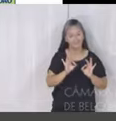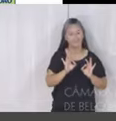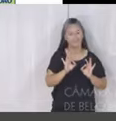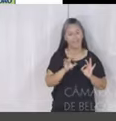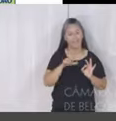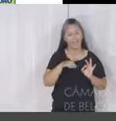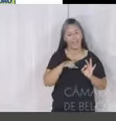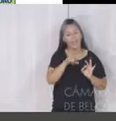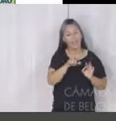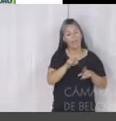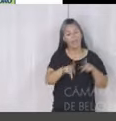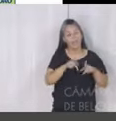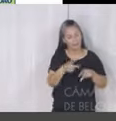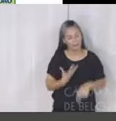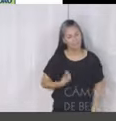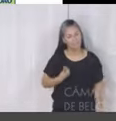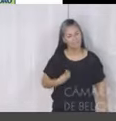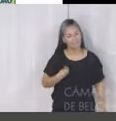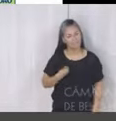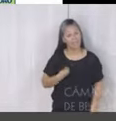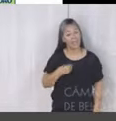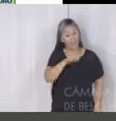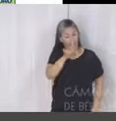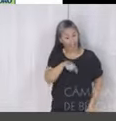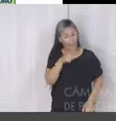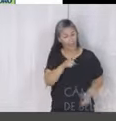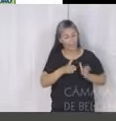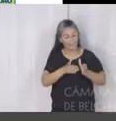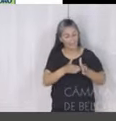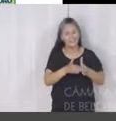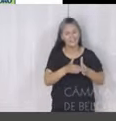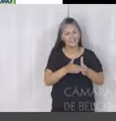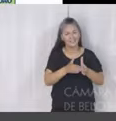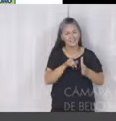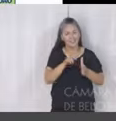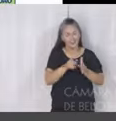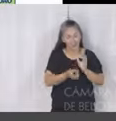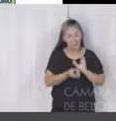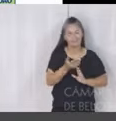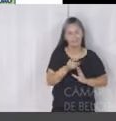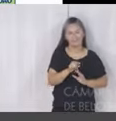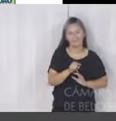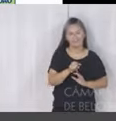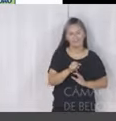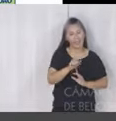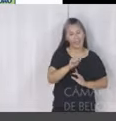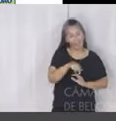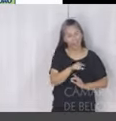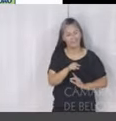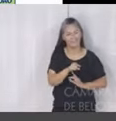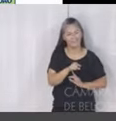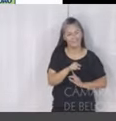participação popular, ele também é um direcionamento para a construção, foi utilizado como direcionamento para a